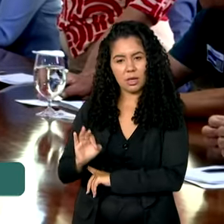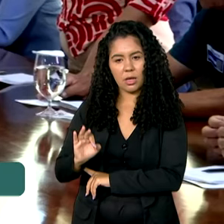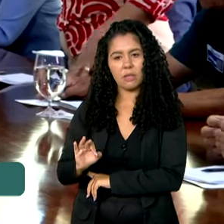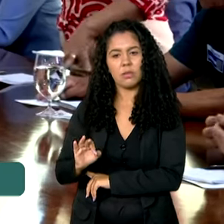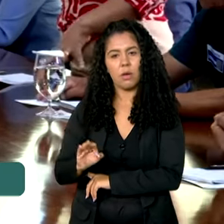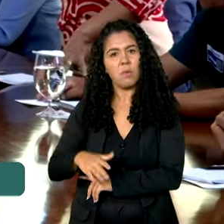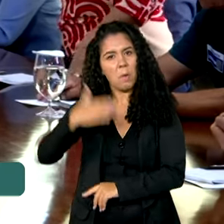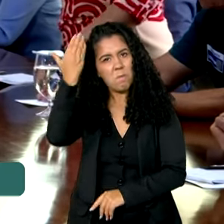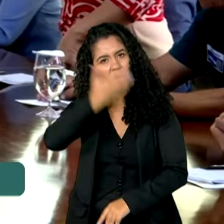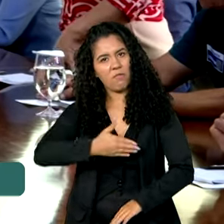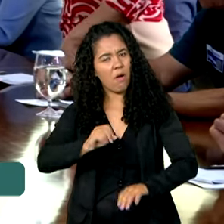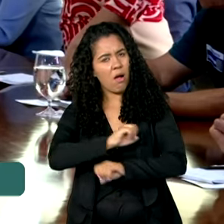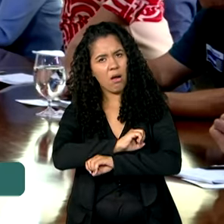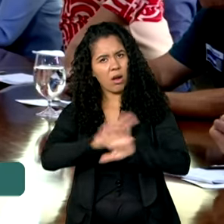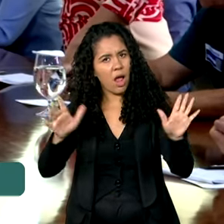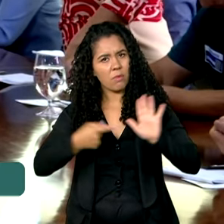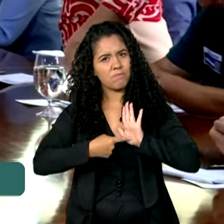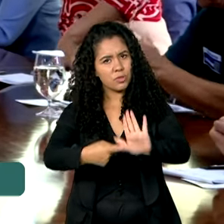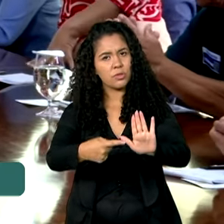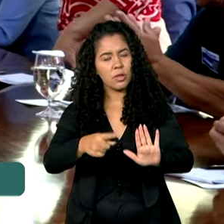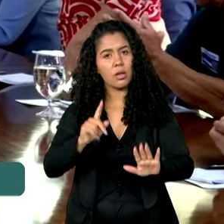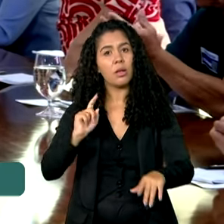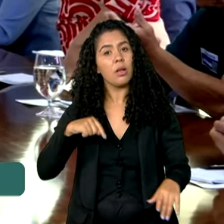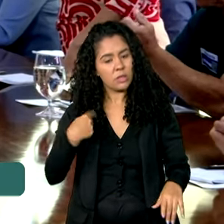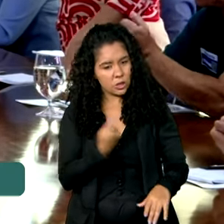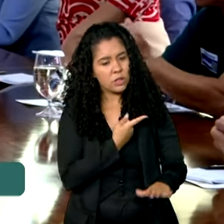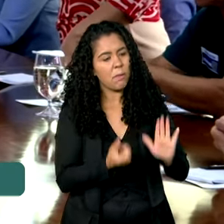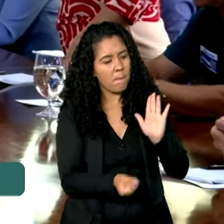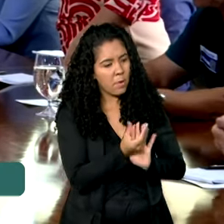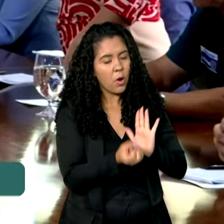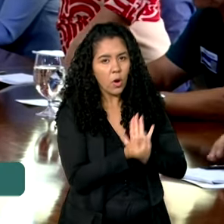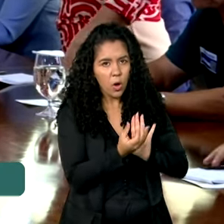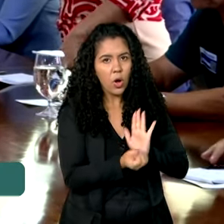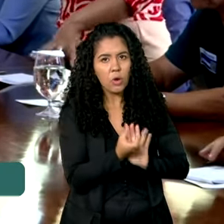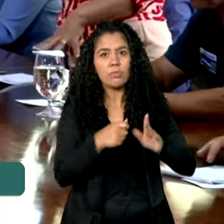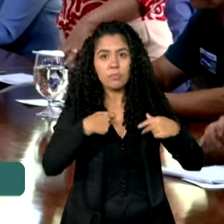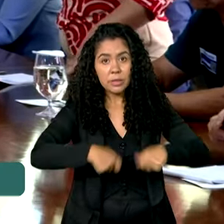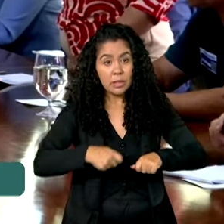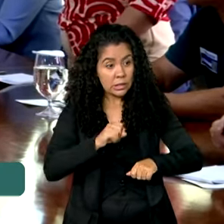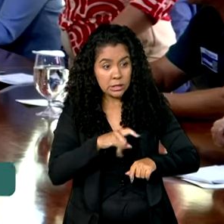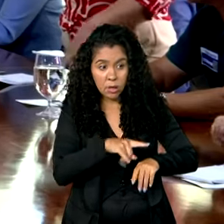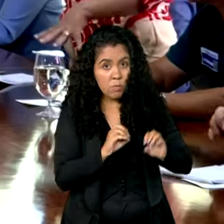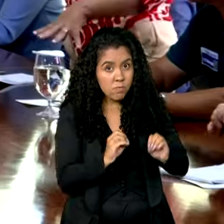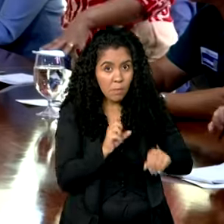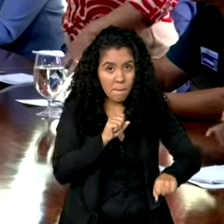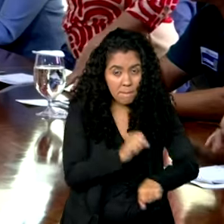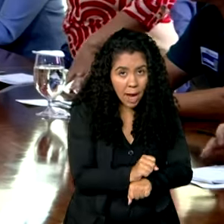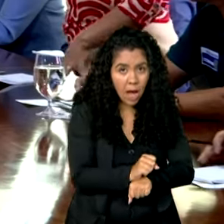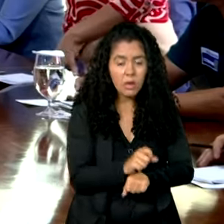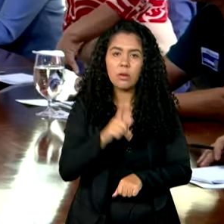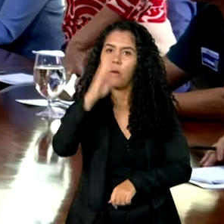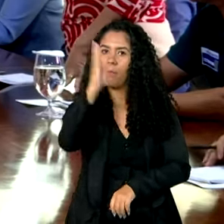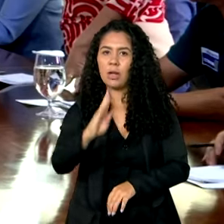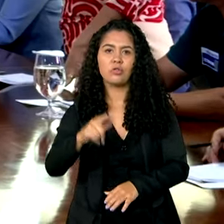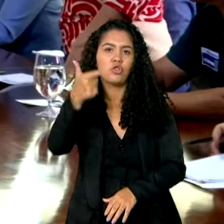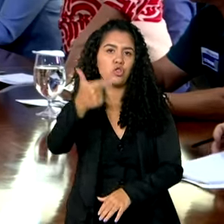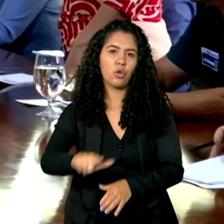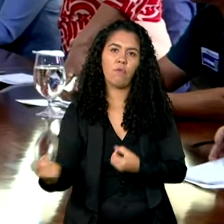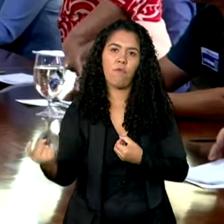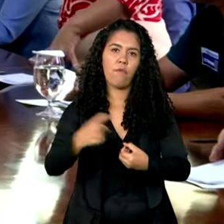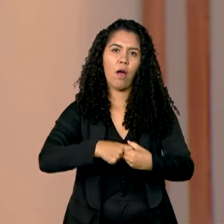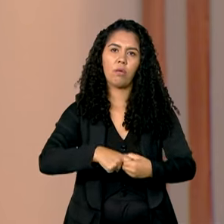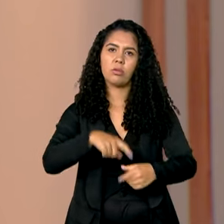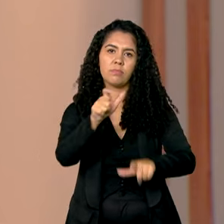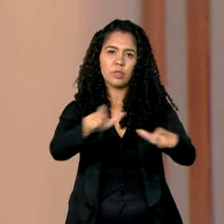provado que se nós não produzir, se a agricultura familiar não produzir, o país volta novamente para o mapa da